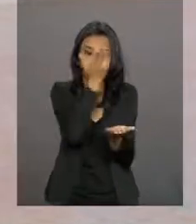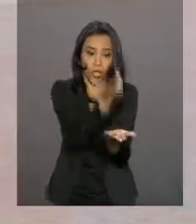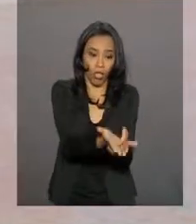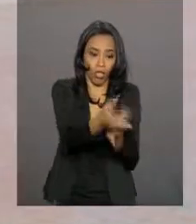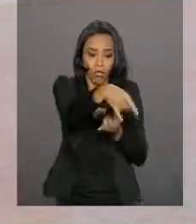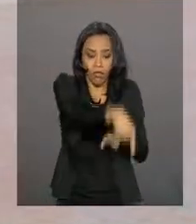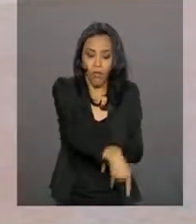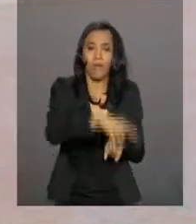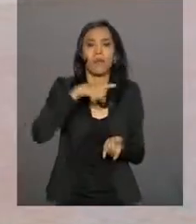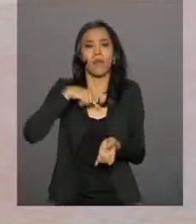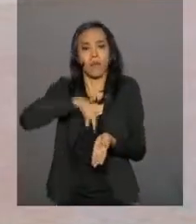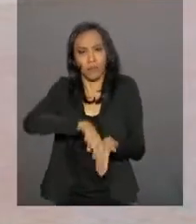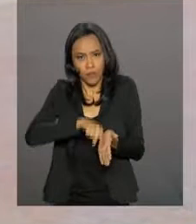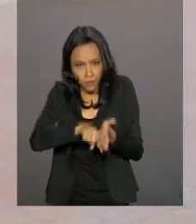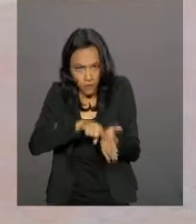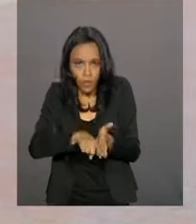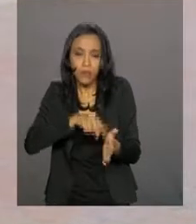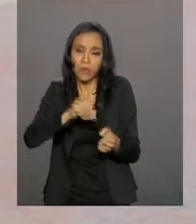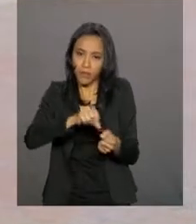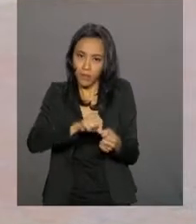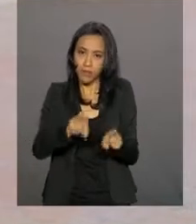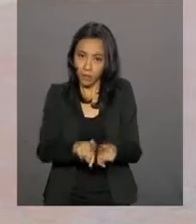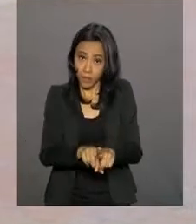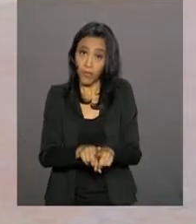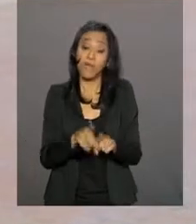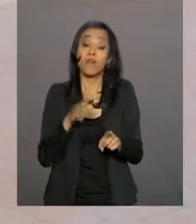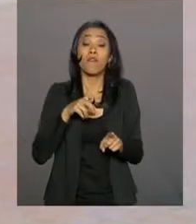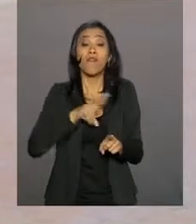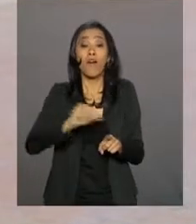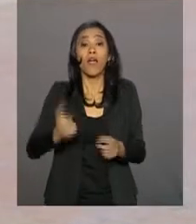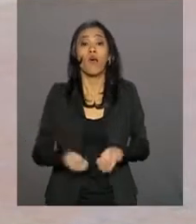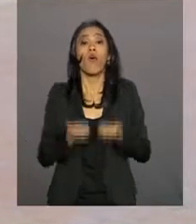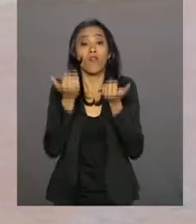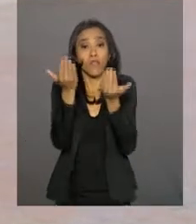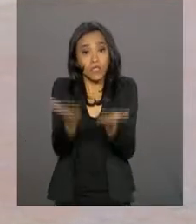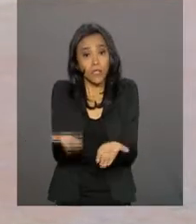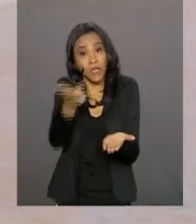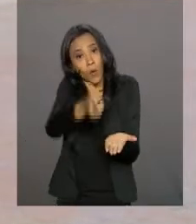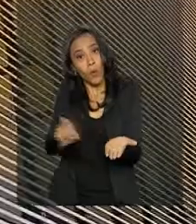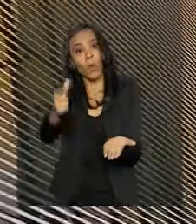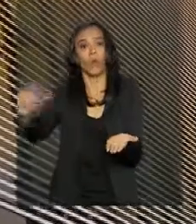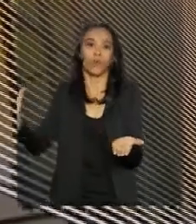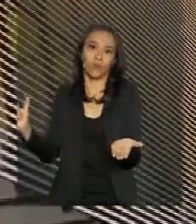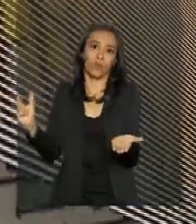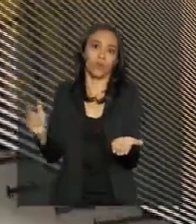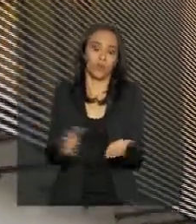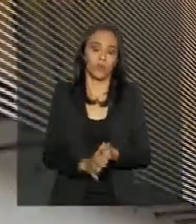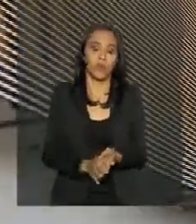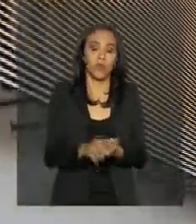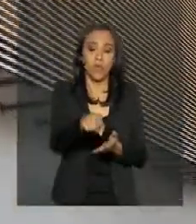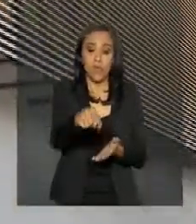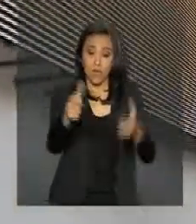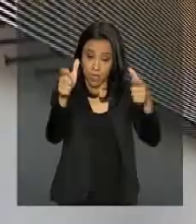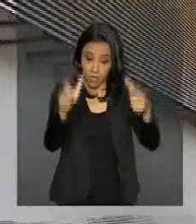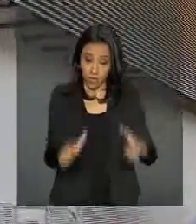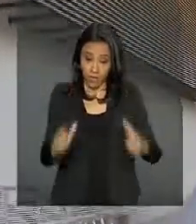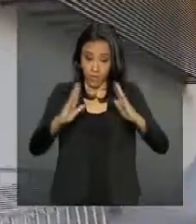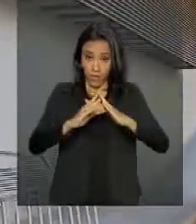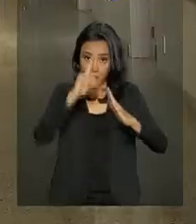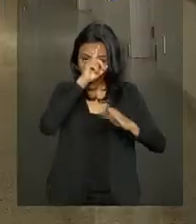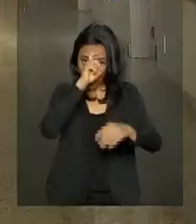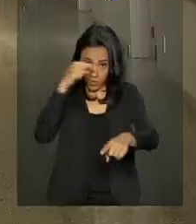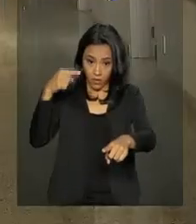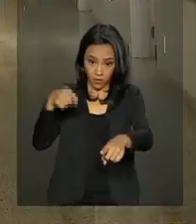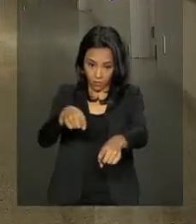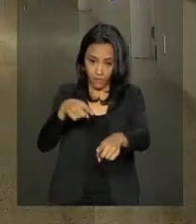ambulatoriais, a unidade vai oferecer também serviços de alta complexidade. O hospital municipal de Aparecida